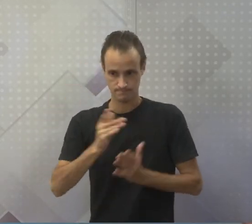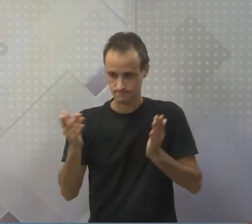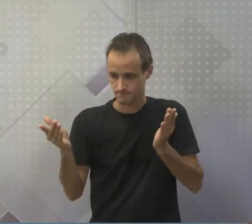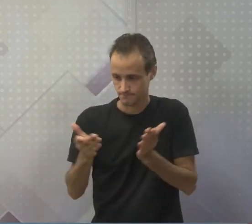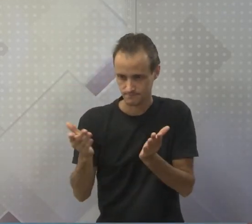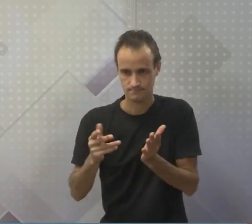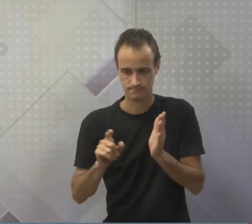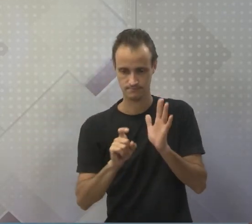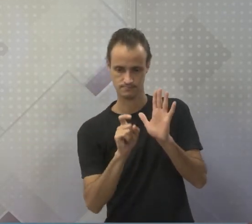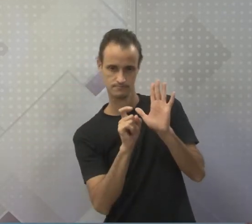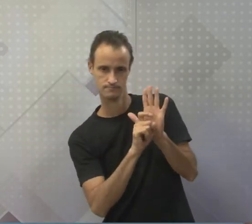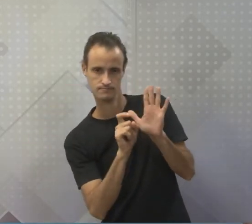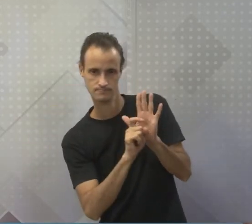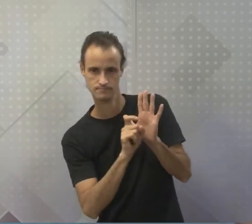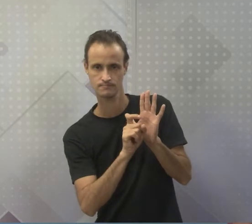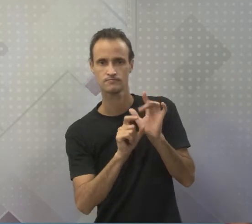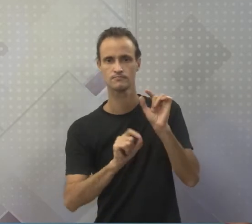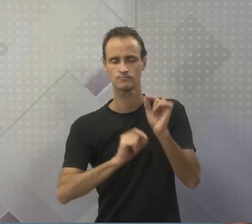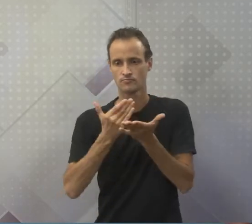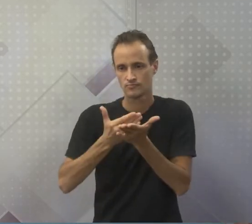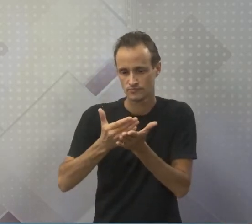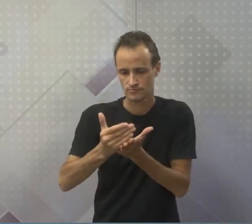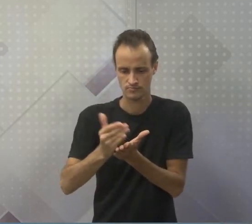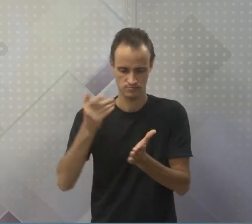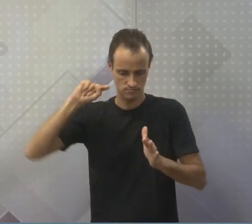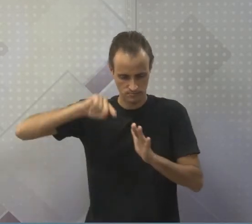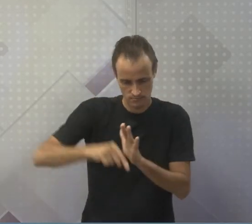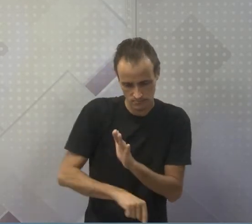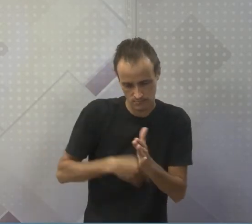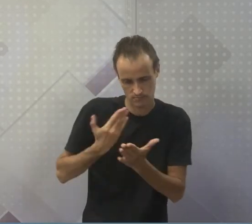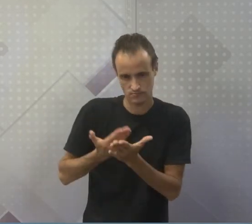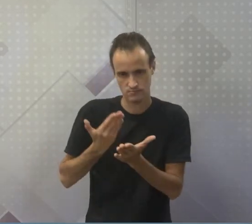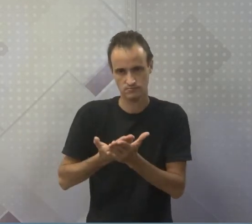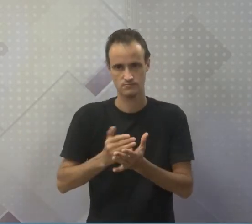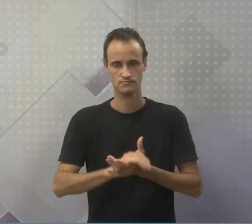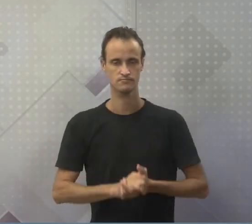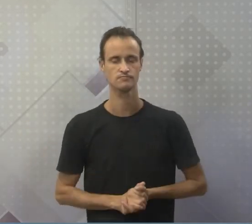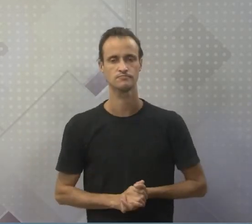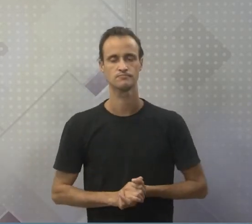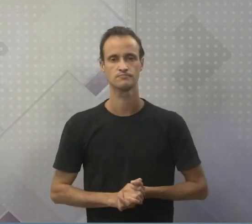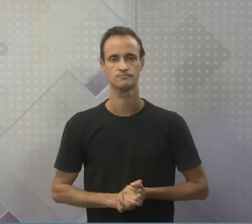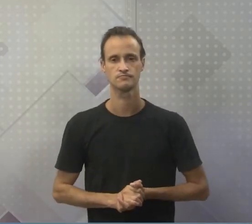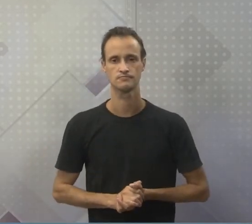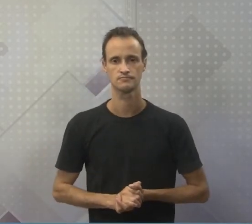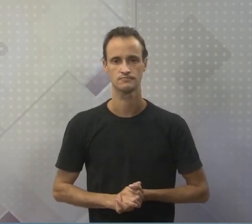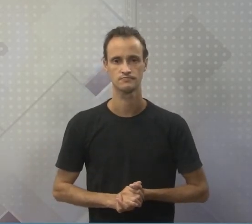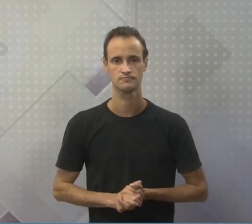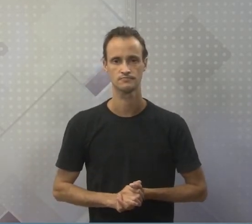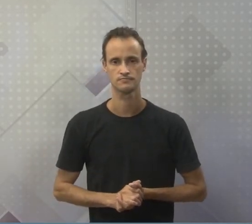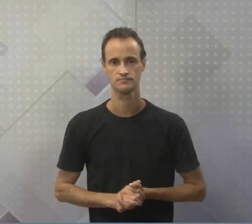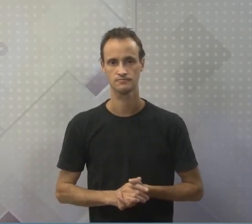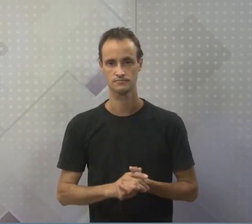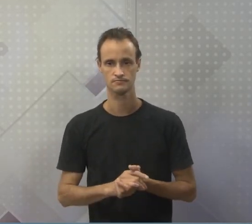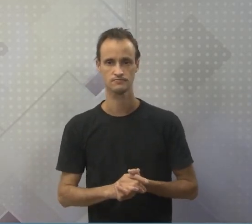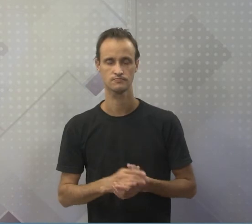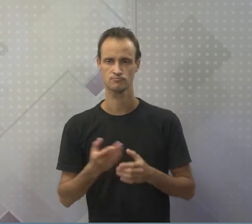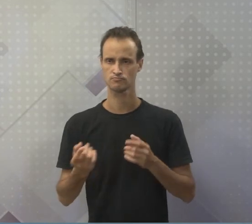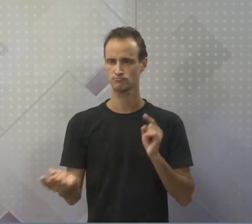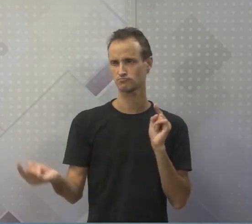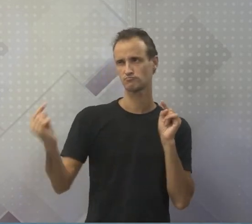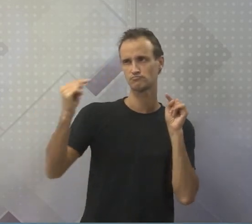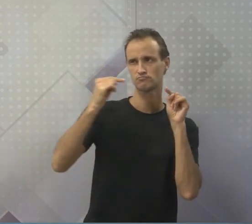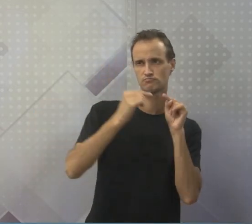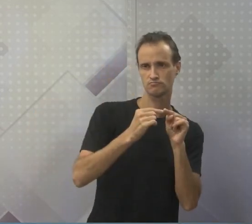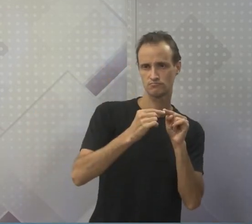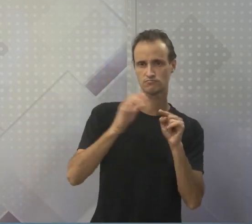pela mitologia. E vai começar a estudar isso mais profundamente. Aí, pessoal, quando a gente vem para a ciência,